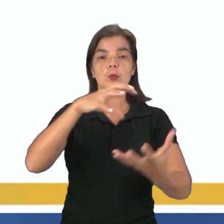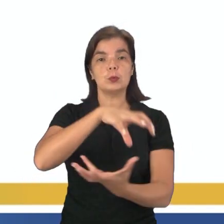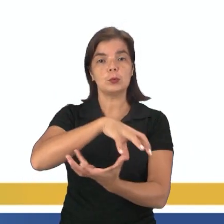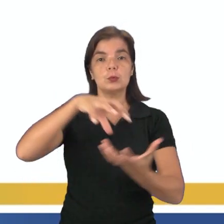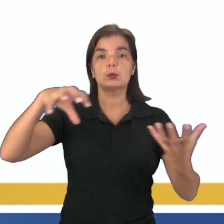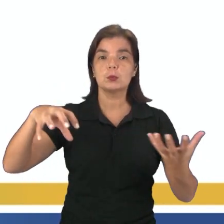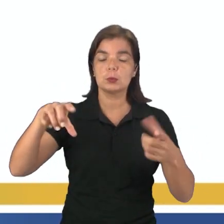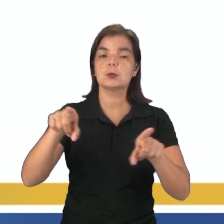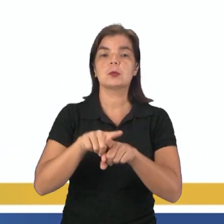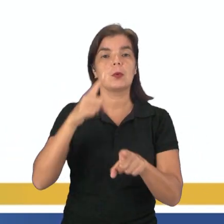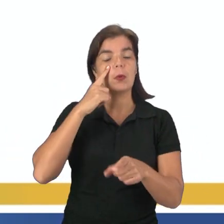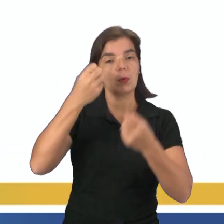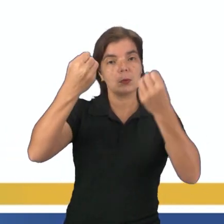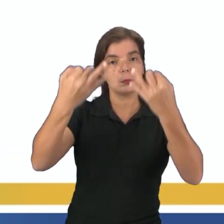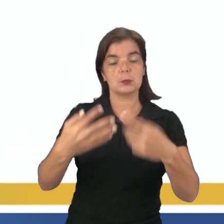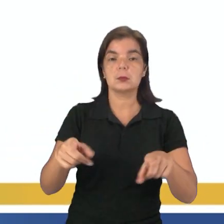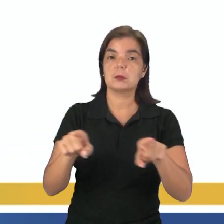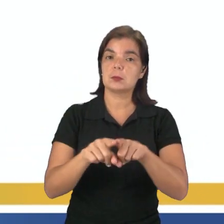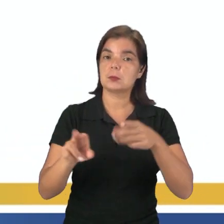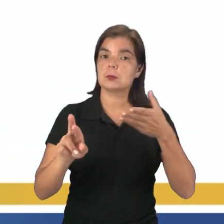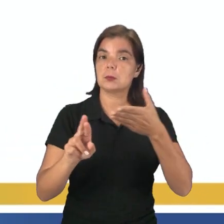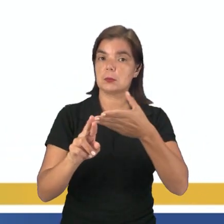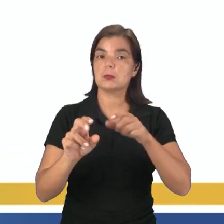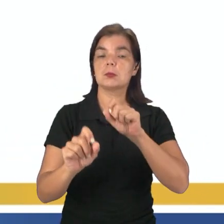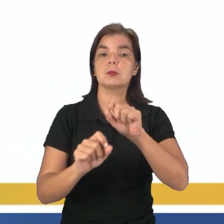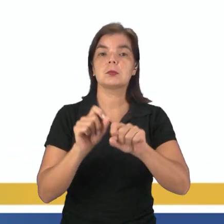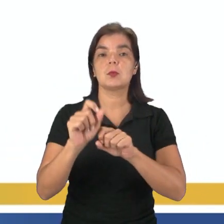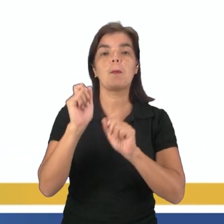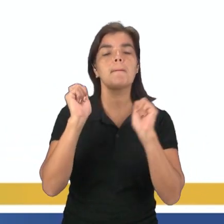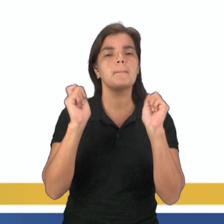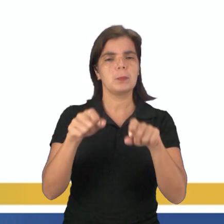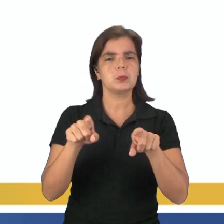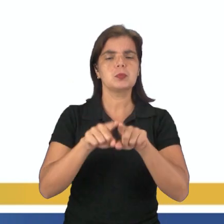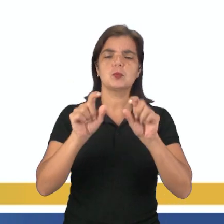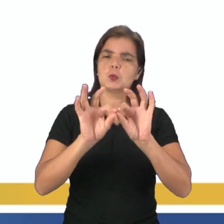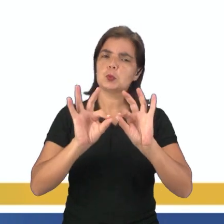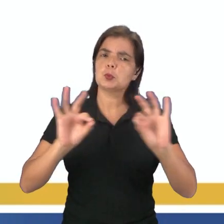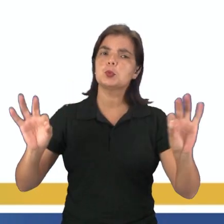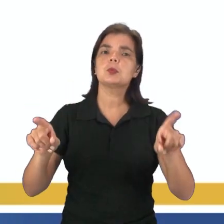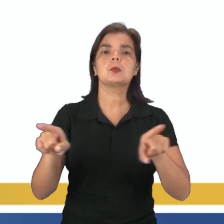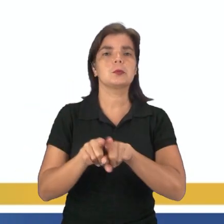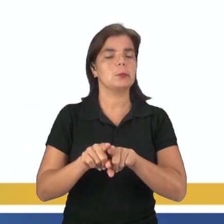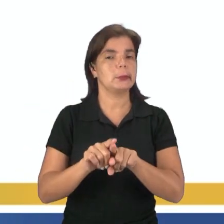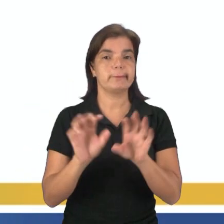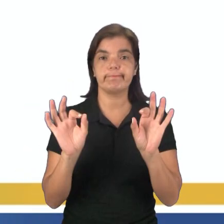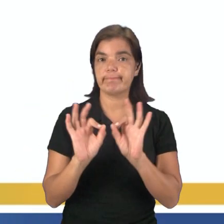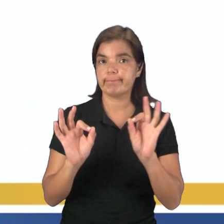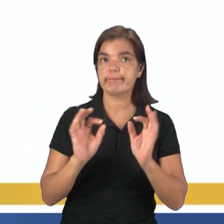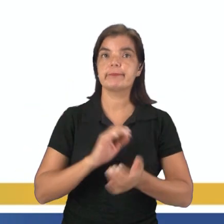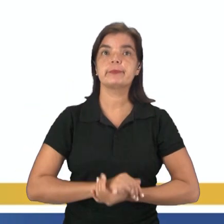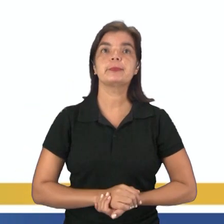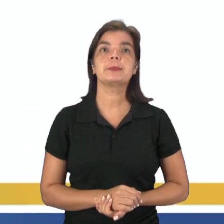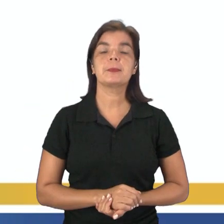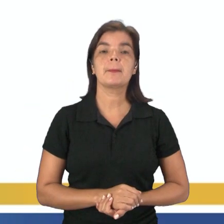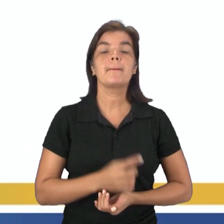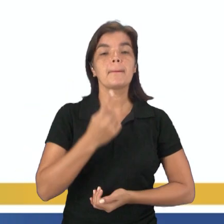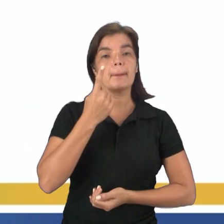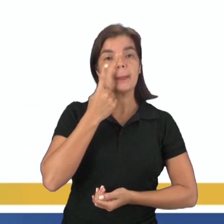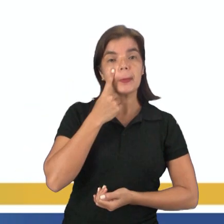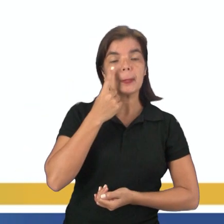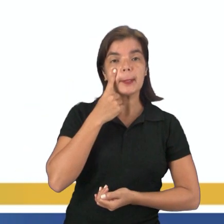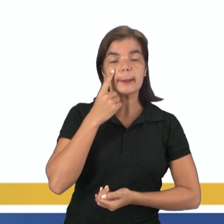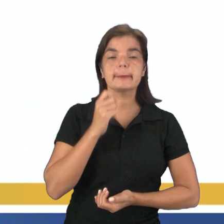localização que eu tô falando, que eu estou me referindo, então, ela pode ser mais extensa como pode não ser. E aí,